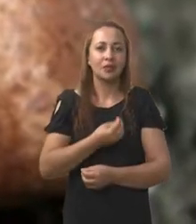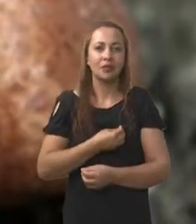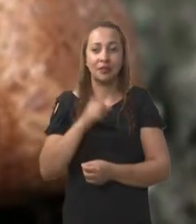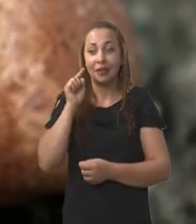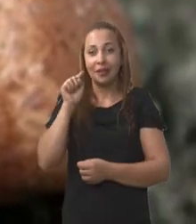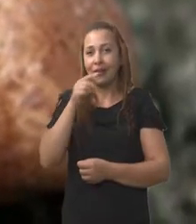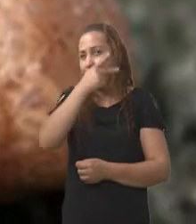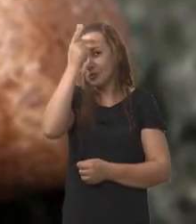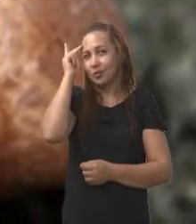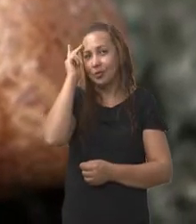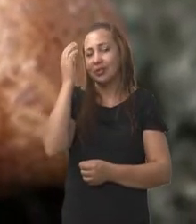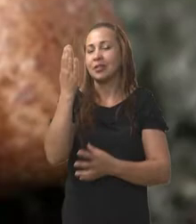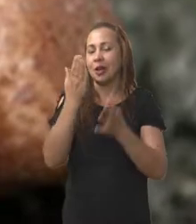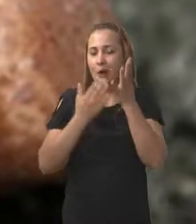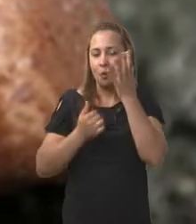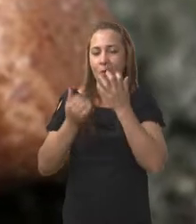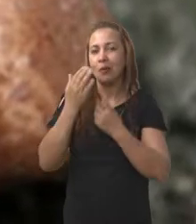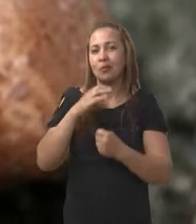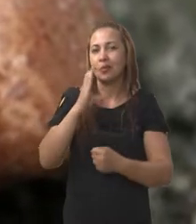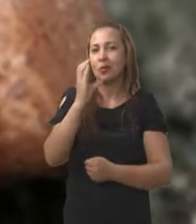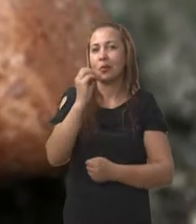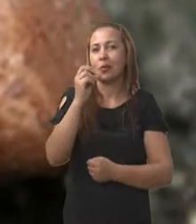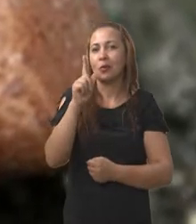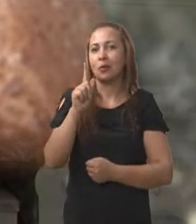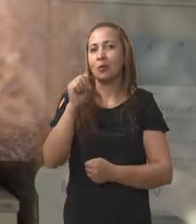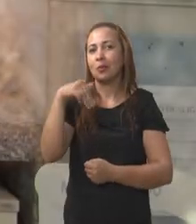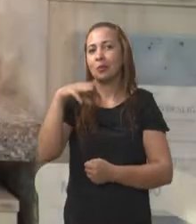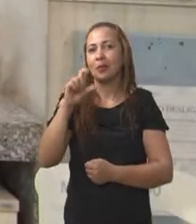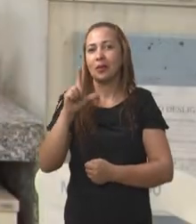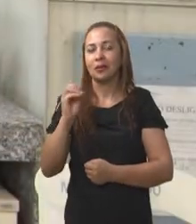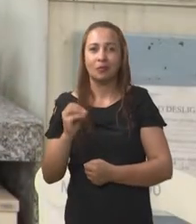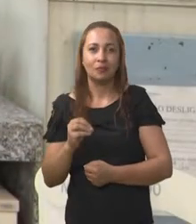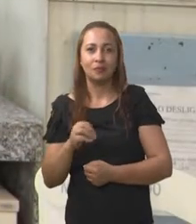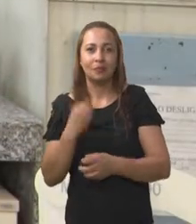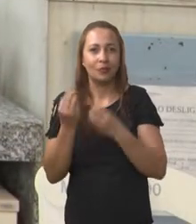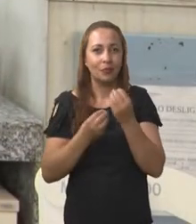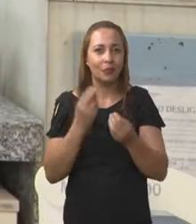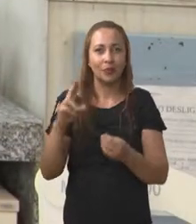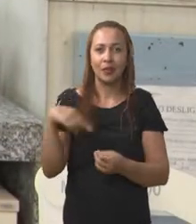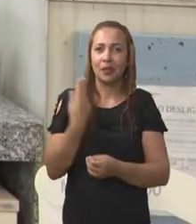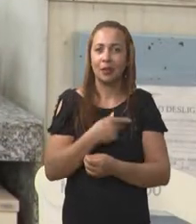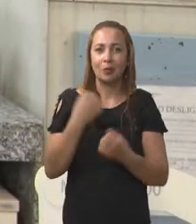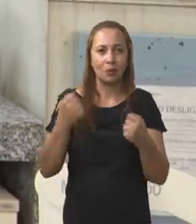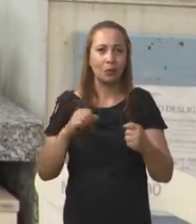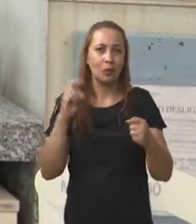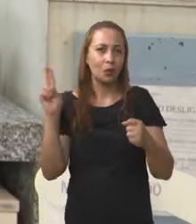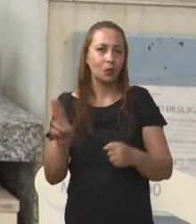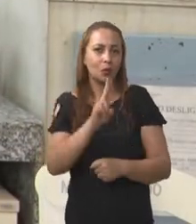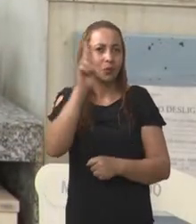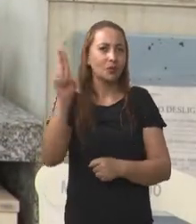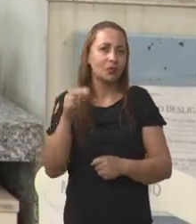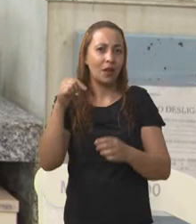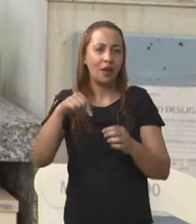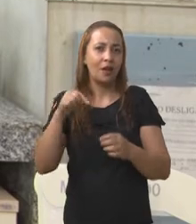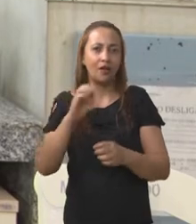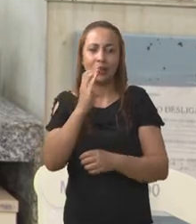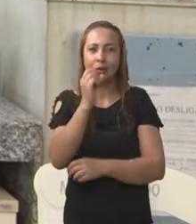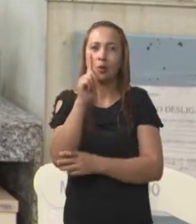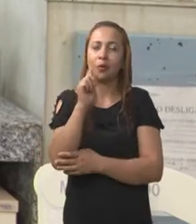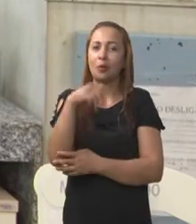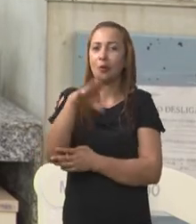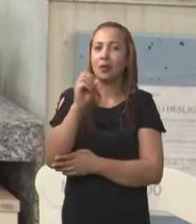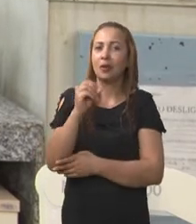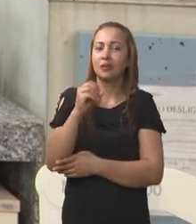vida daquelas pessoas que têm o hábito de ingerir os cogumelos comestíveis. Então, como uma forma de a gente utilizar melhor esse cogumelo, a gente